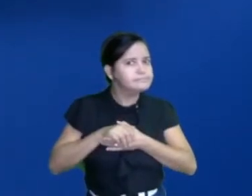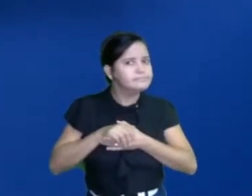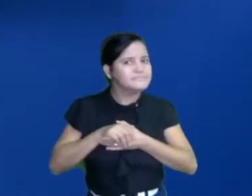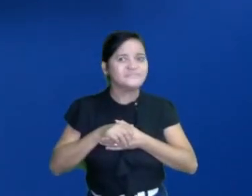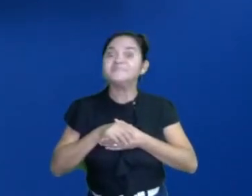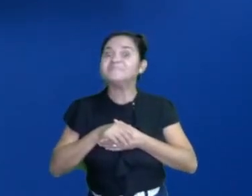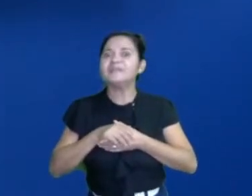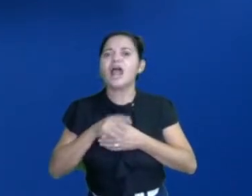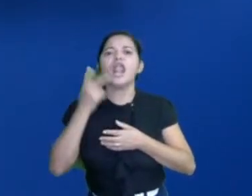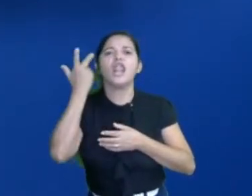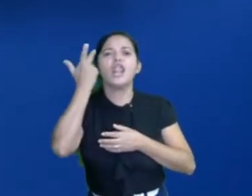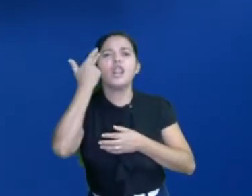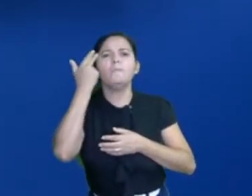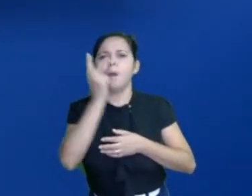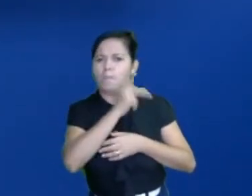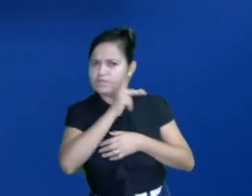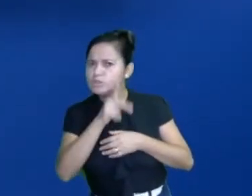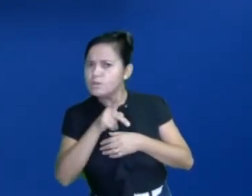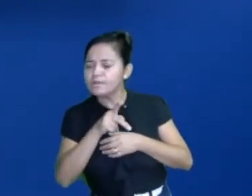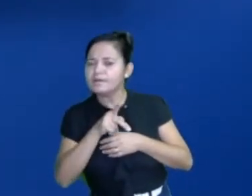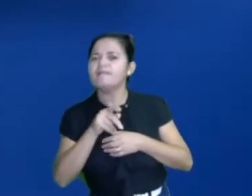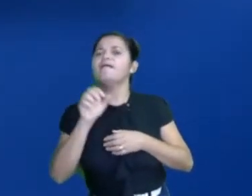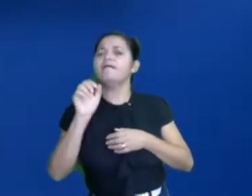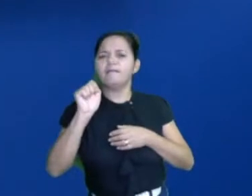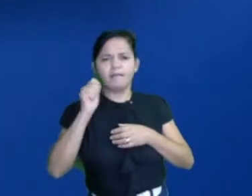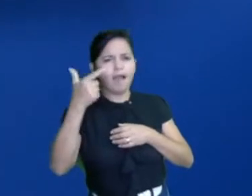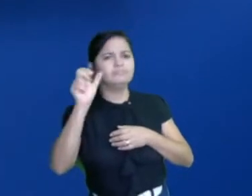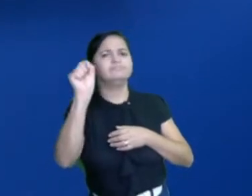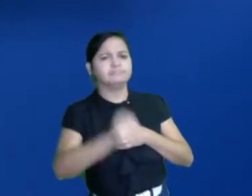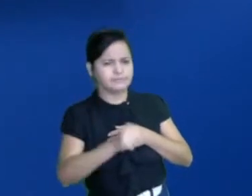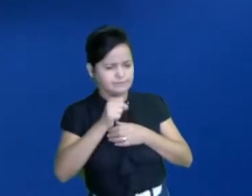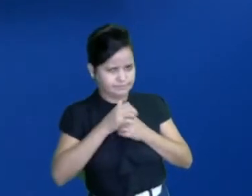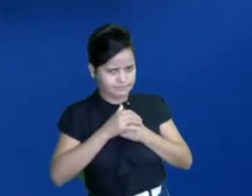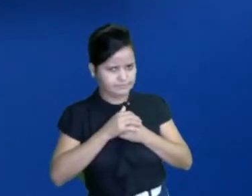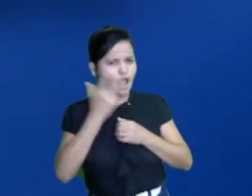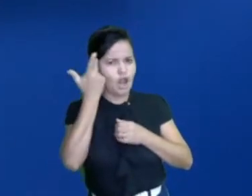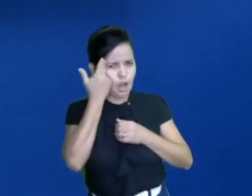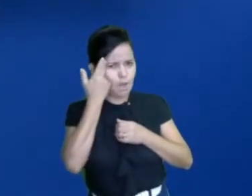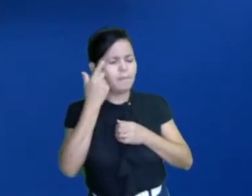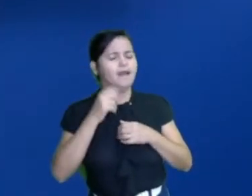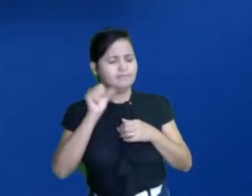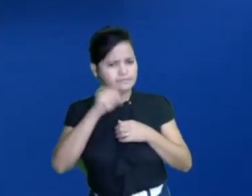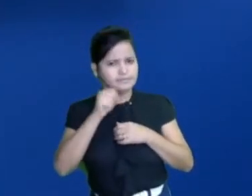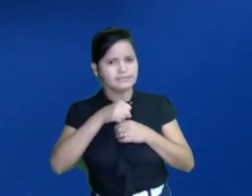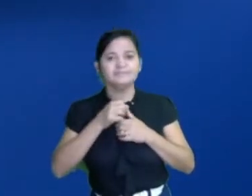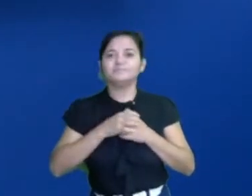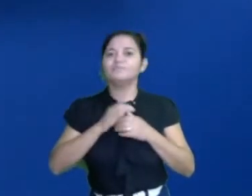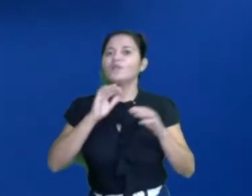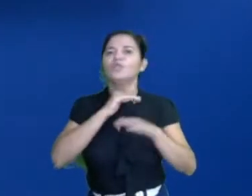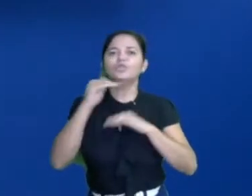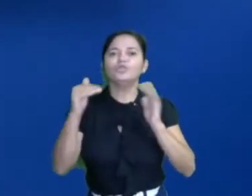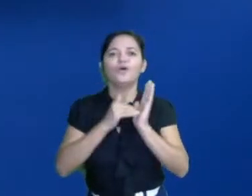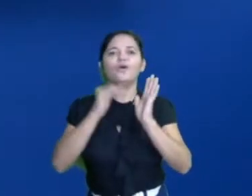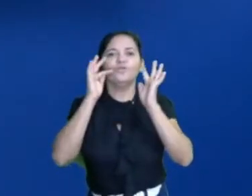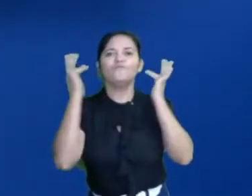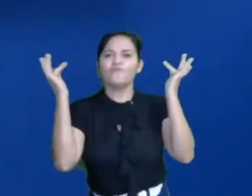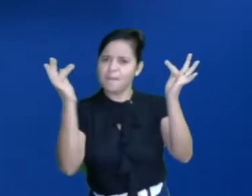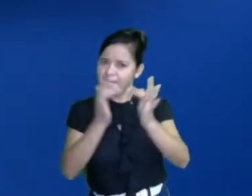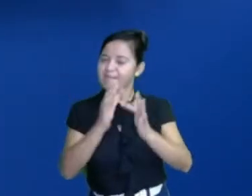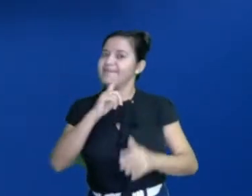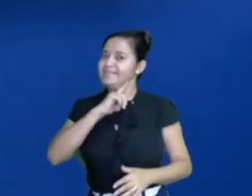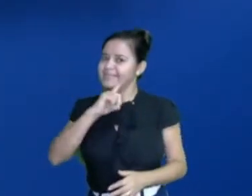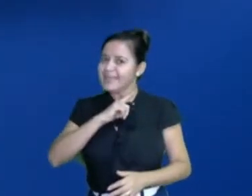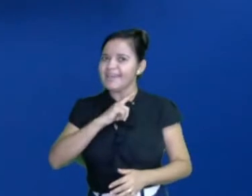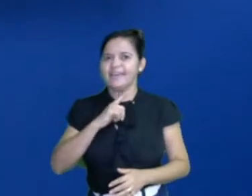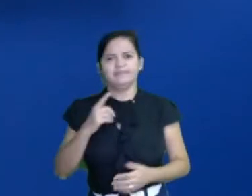Ah, isso é normal, professora? Claro que sim. Claro que é normal. Todo mundo tem uma família, todo